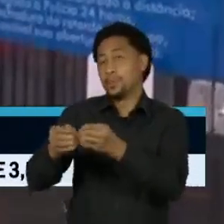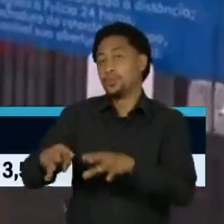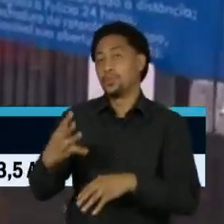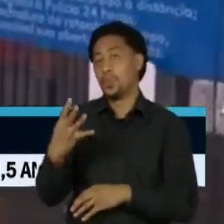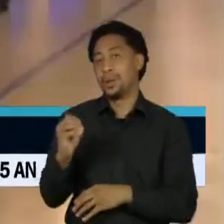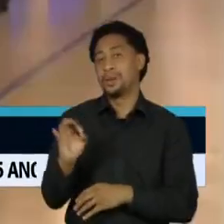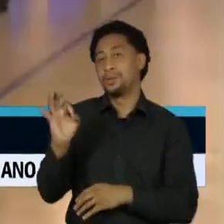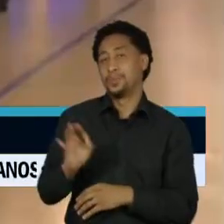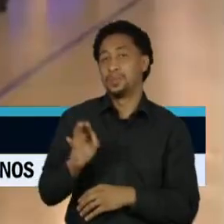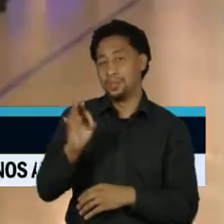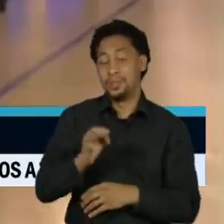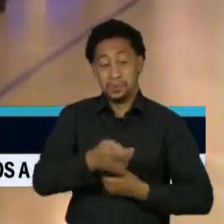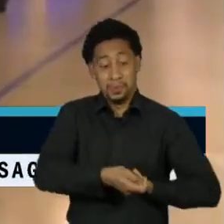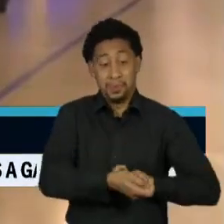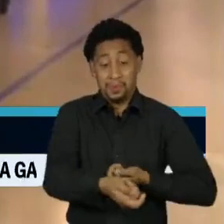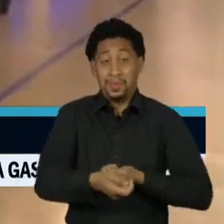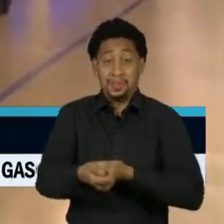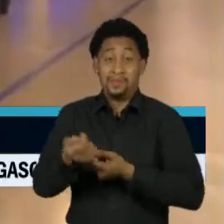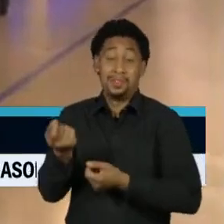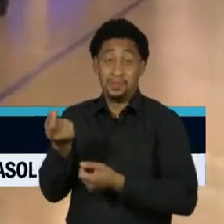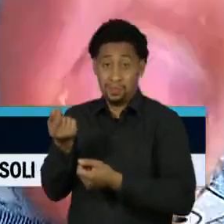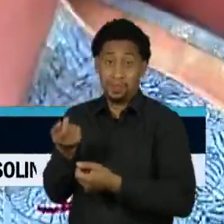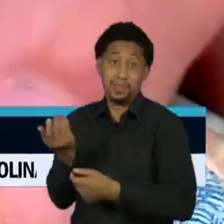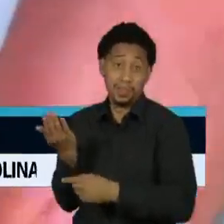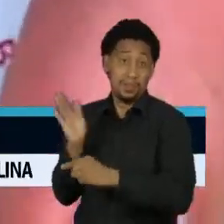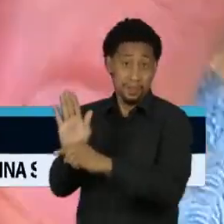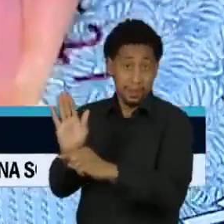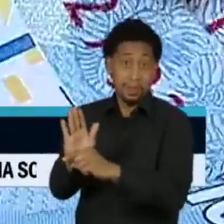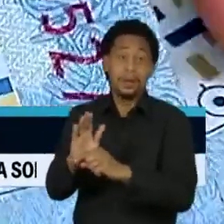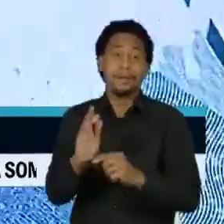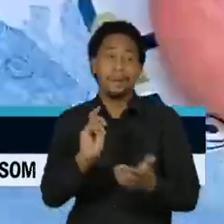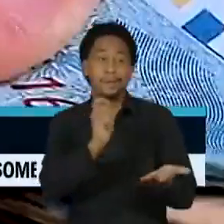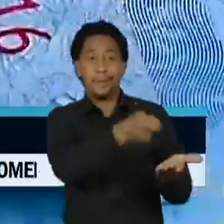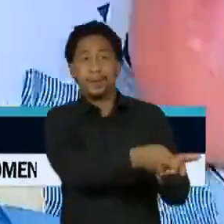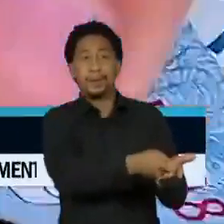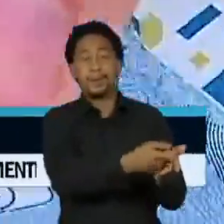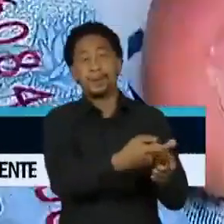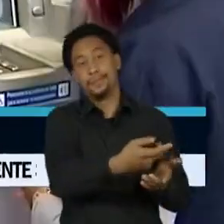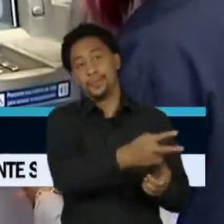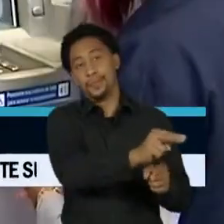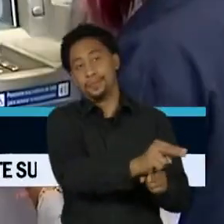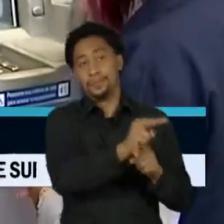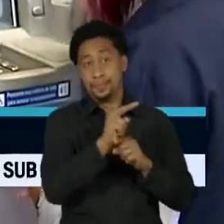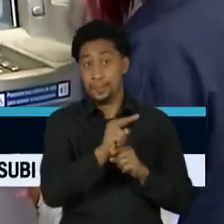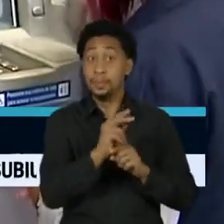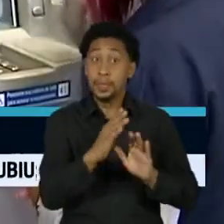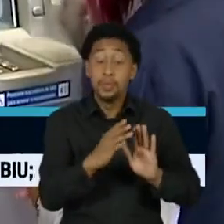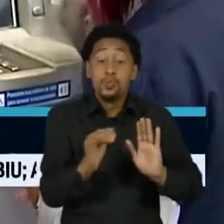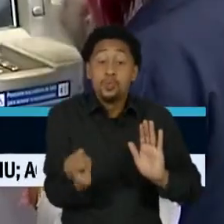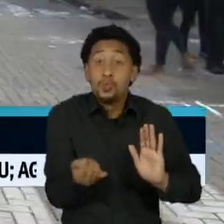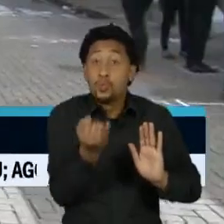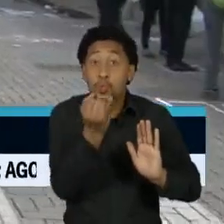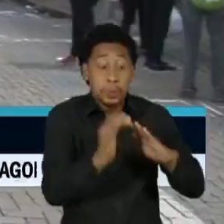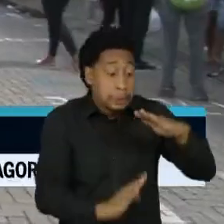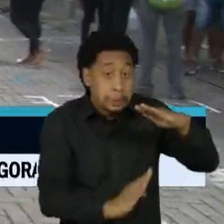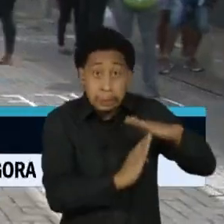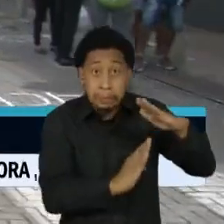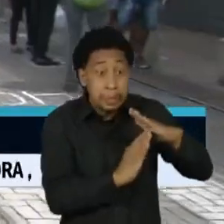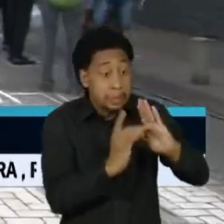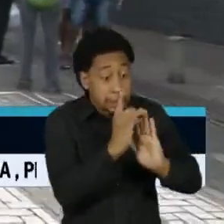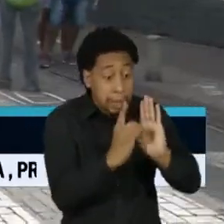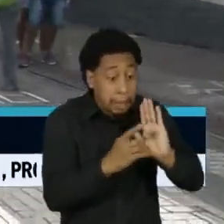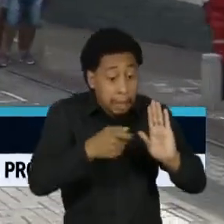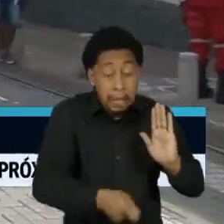do valor do auxílio para pagar o empréstimo. Os juros não foram limitados no decreto assinado pelo presidente Jair Bolsonaro